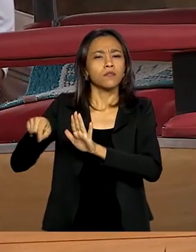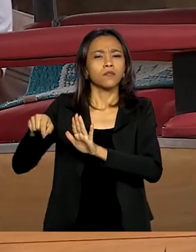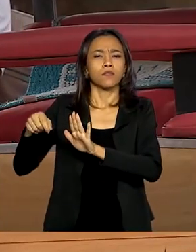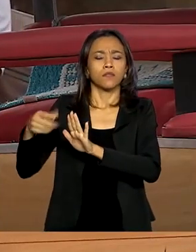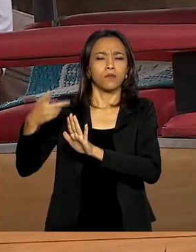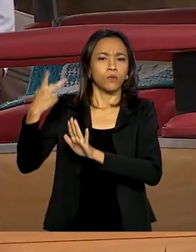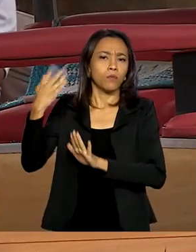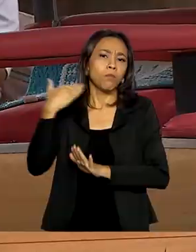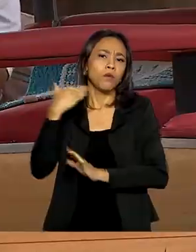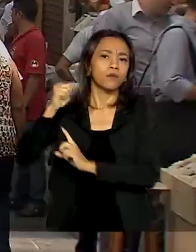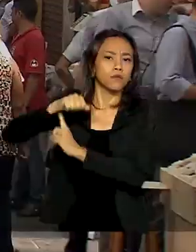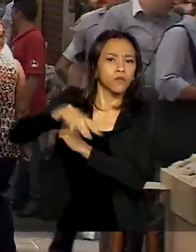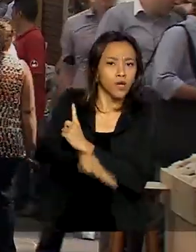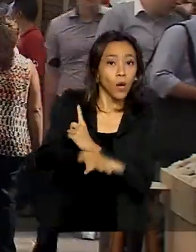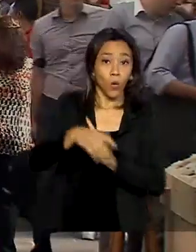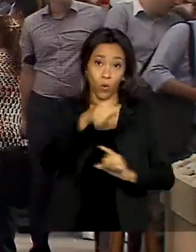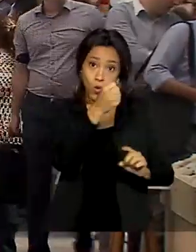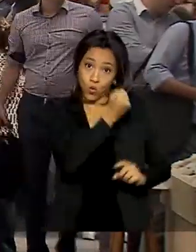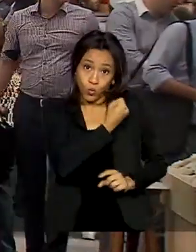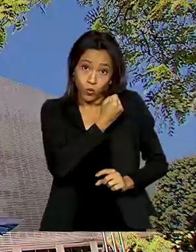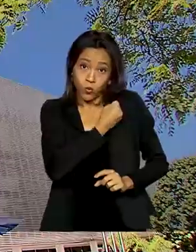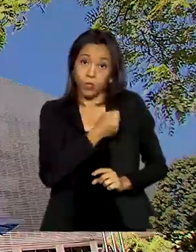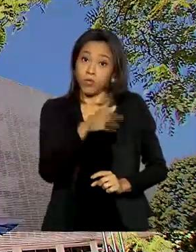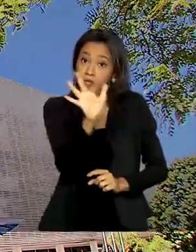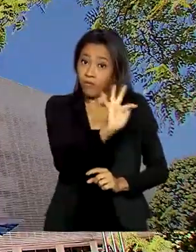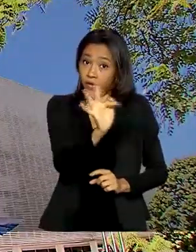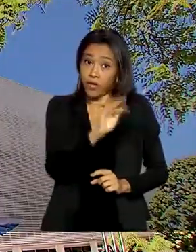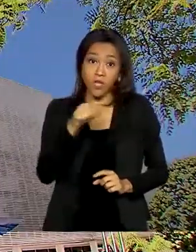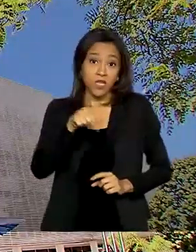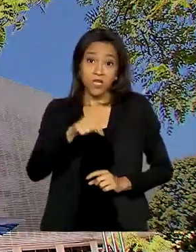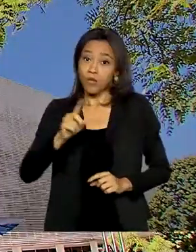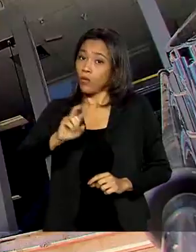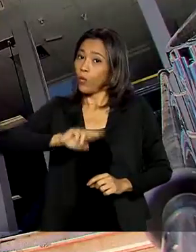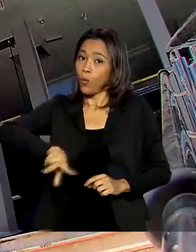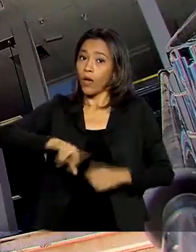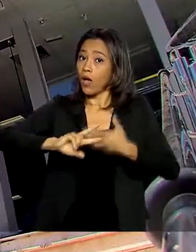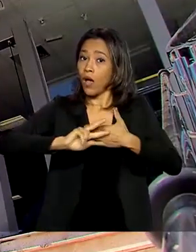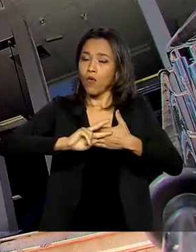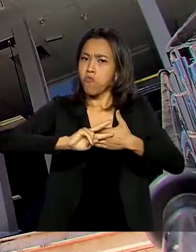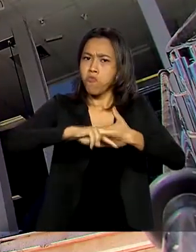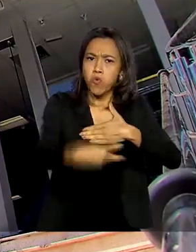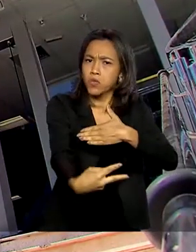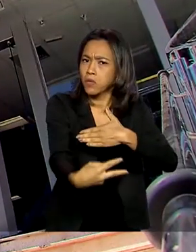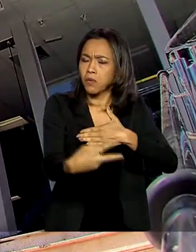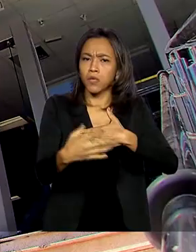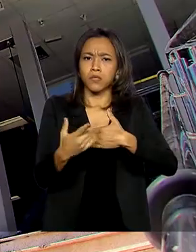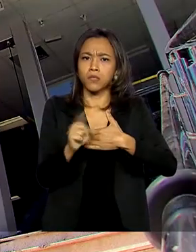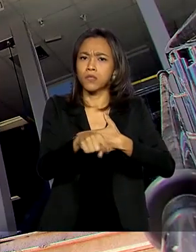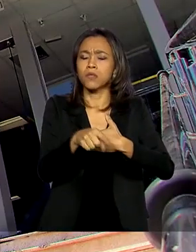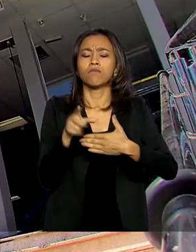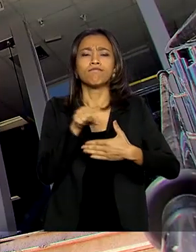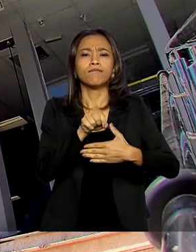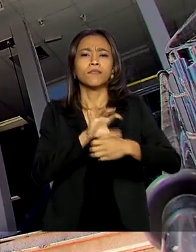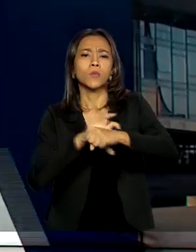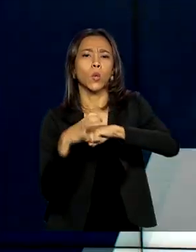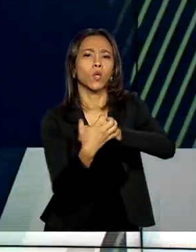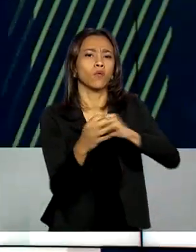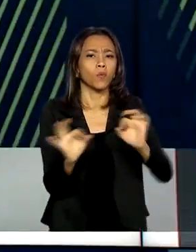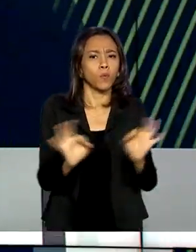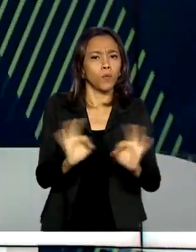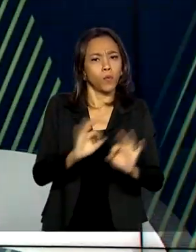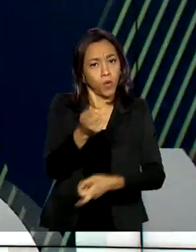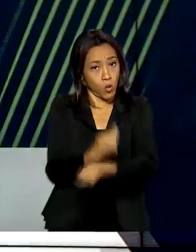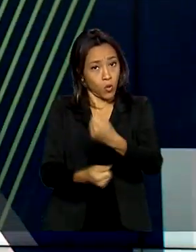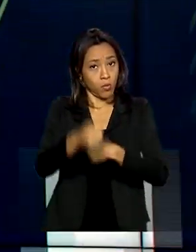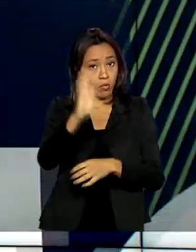Banco Central, os números de fevereiro não refletem os impactos da pandemia do coronavírus sobre a economia brasileira. O índice